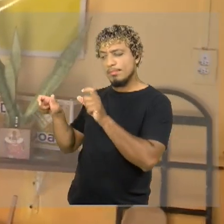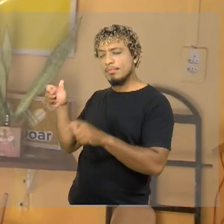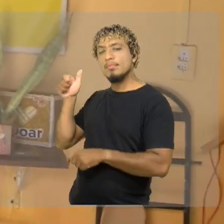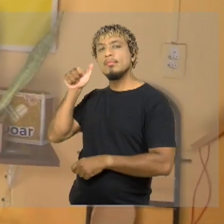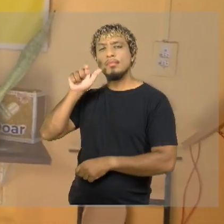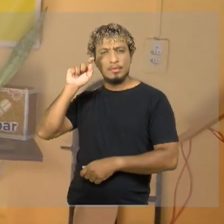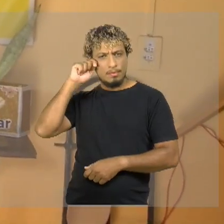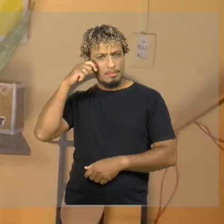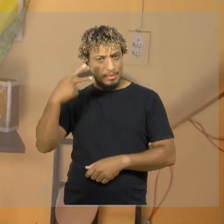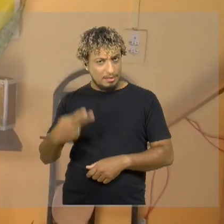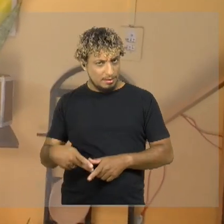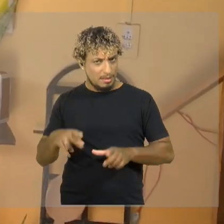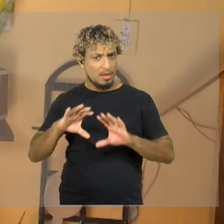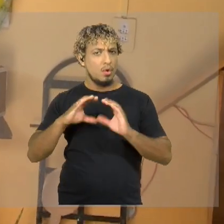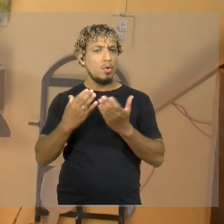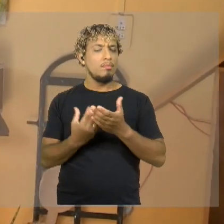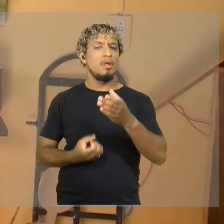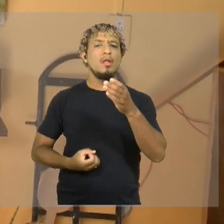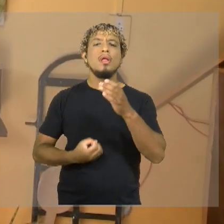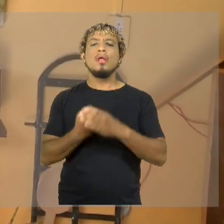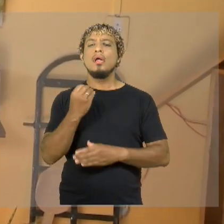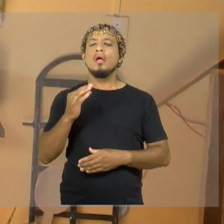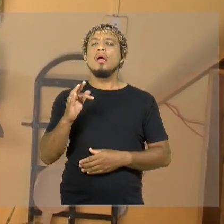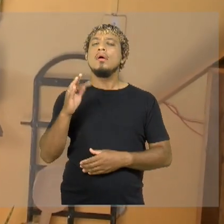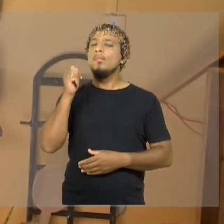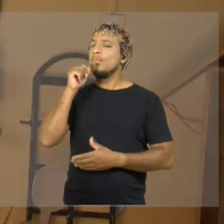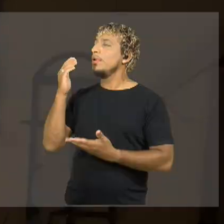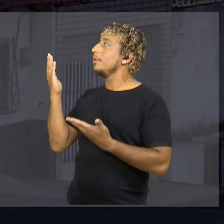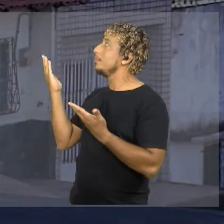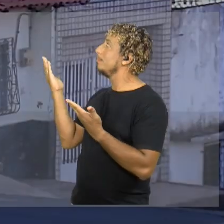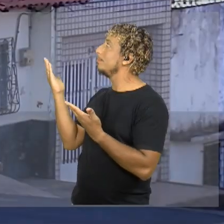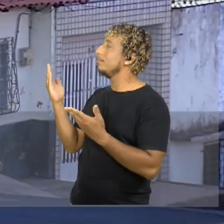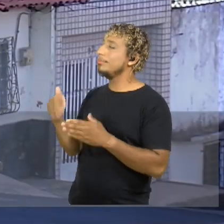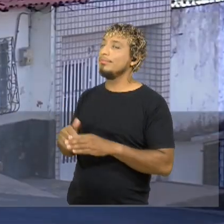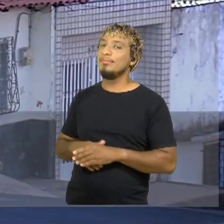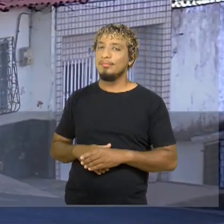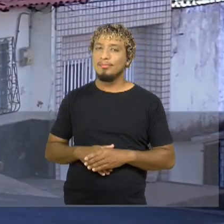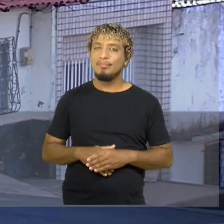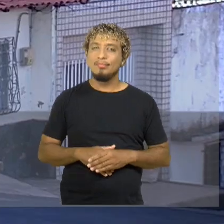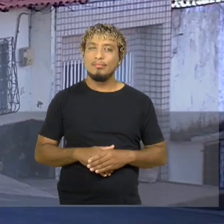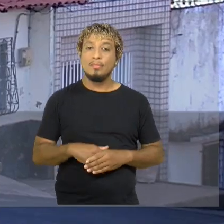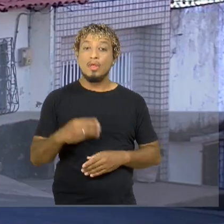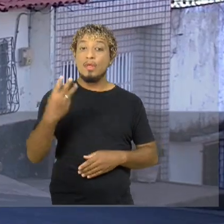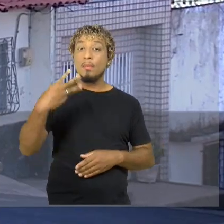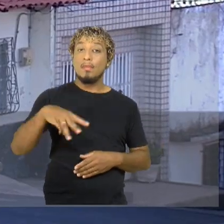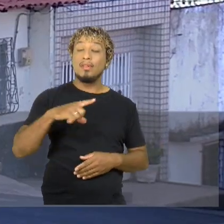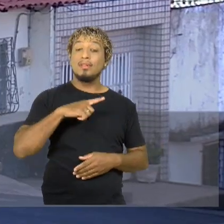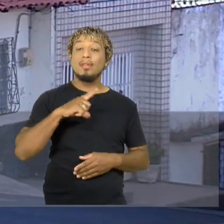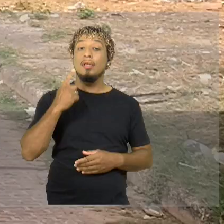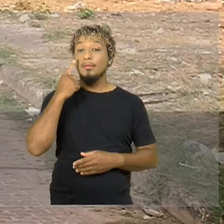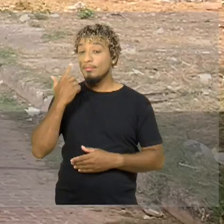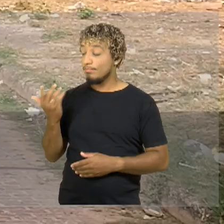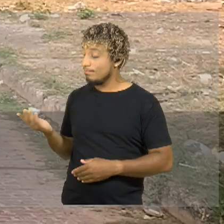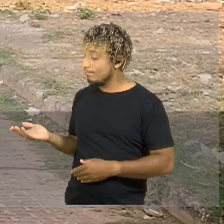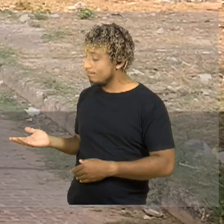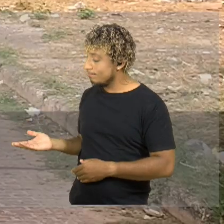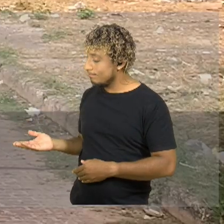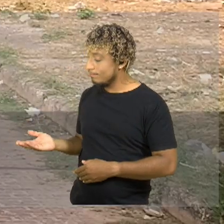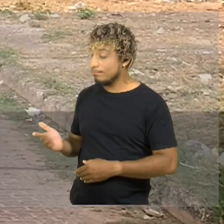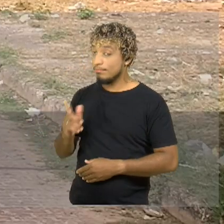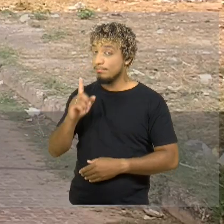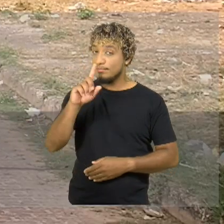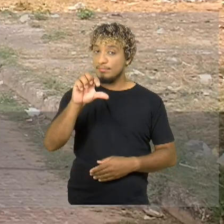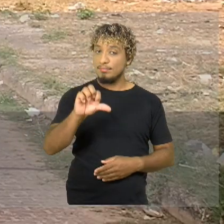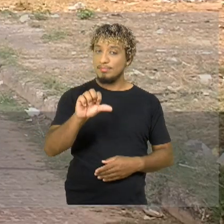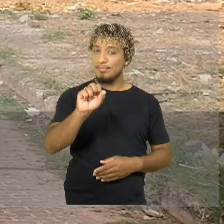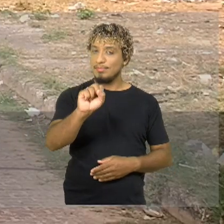pretas aqui da comunidade, fundar o coletivo Mulheres Negras da Periferia. O Maranhão possui 198 favelas, segundo